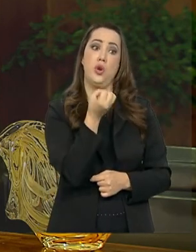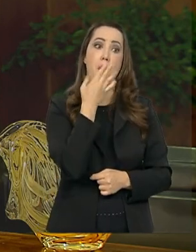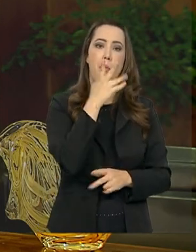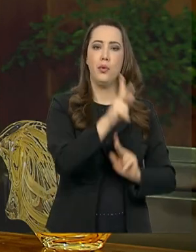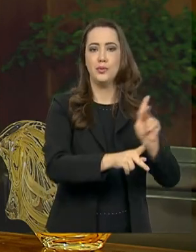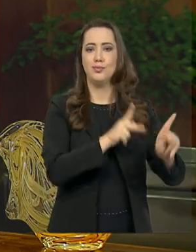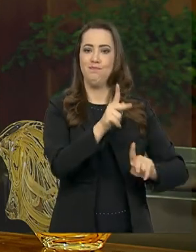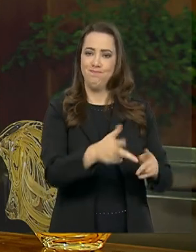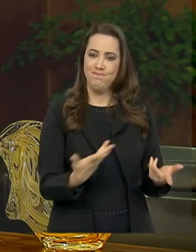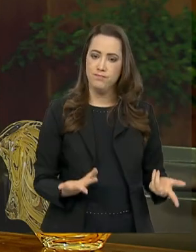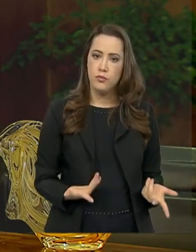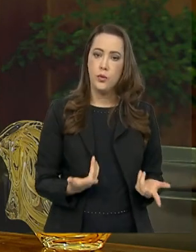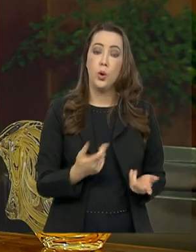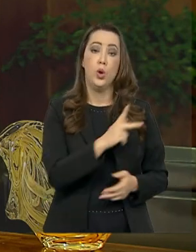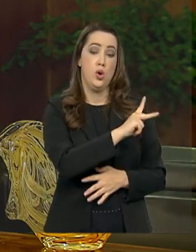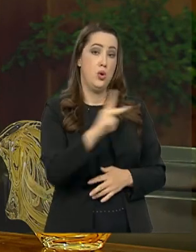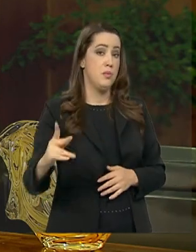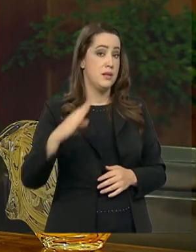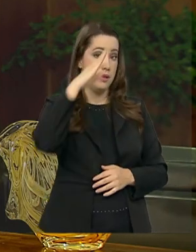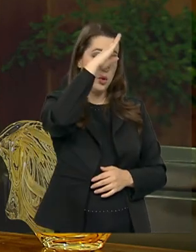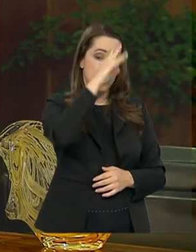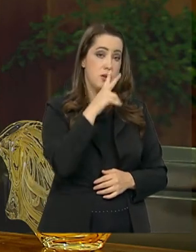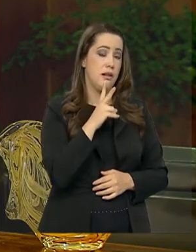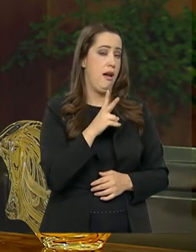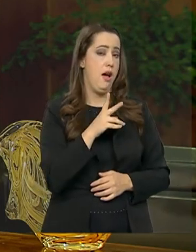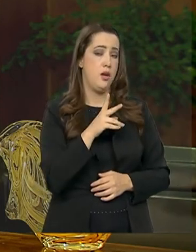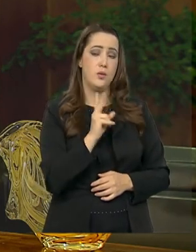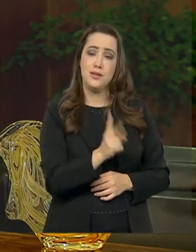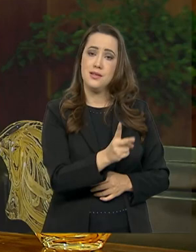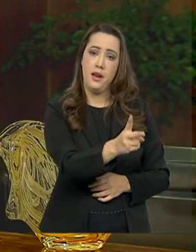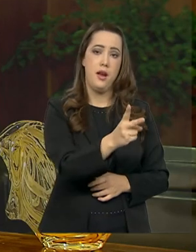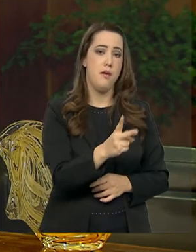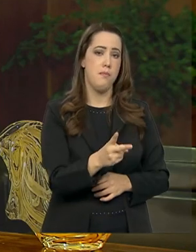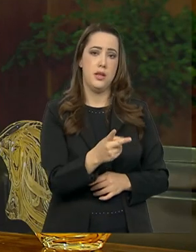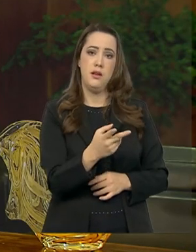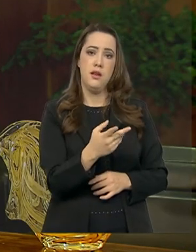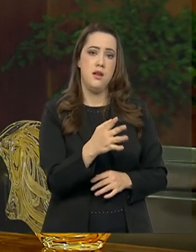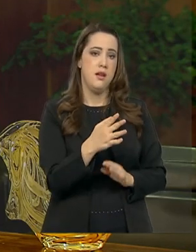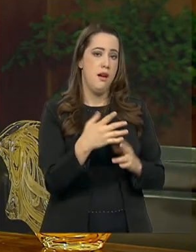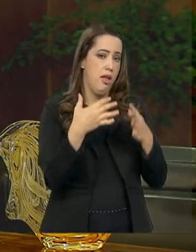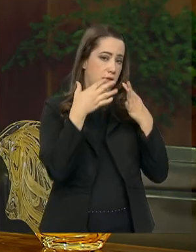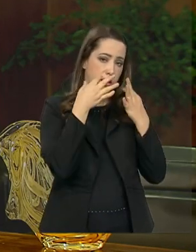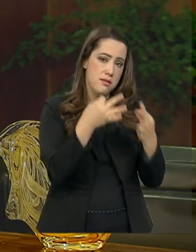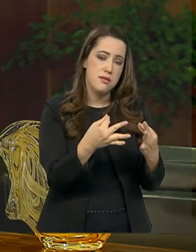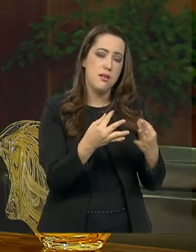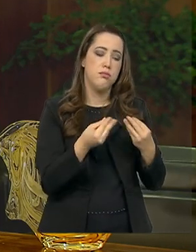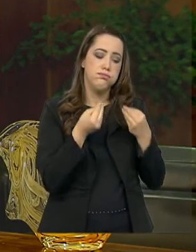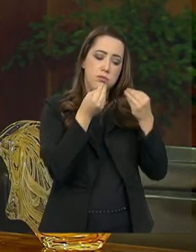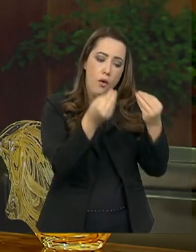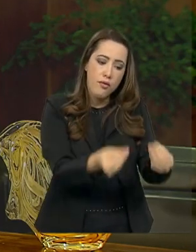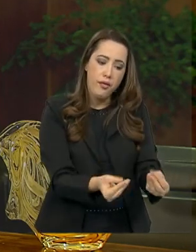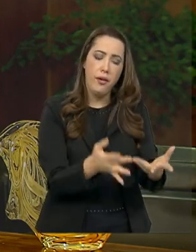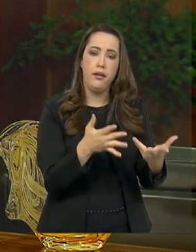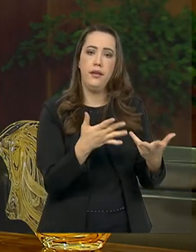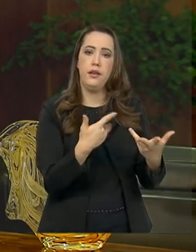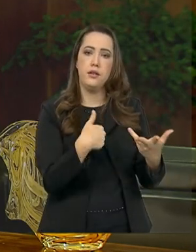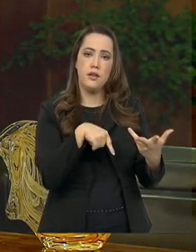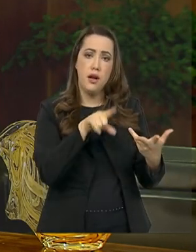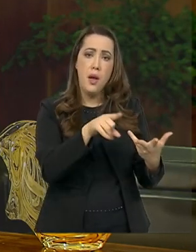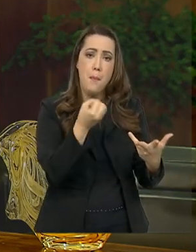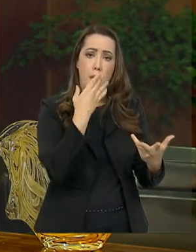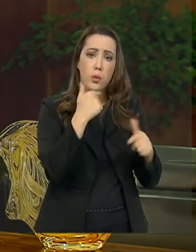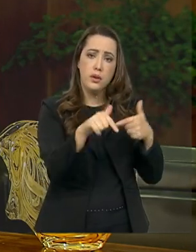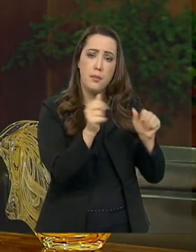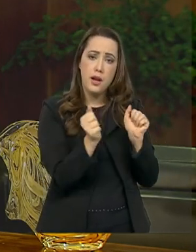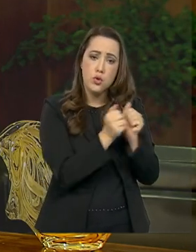ouve muito, é uma pessoa facilmente assessorável, é bom trabalhar com ele porque